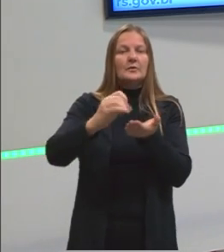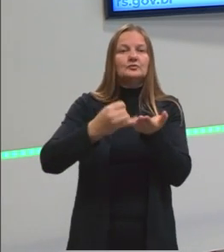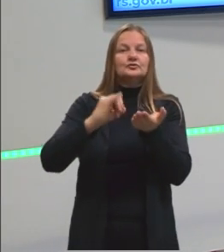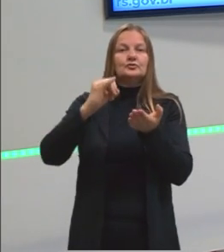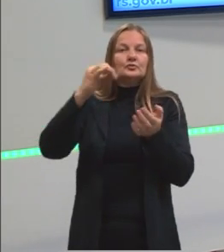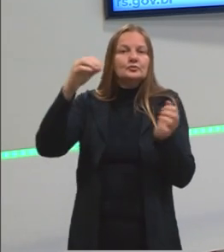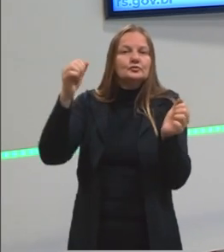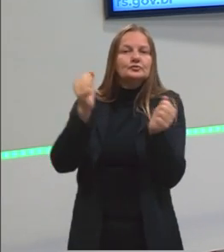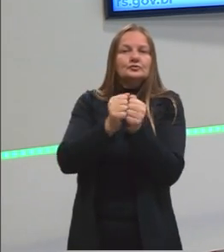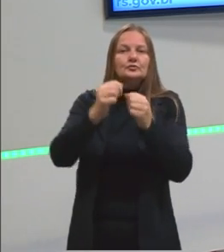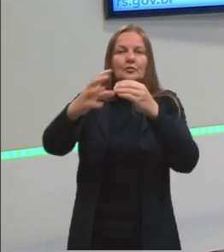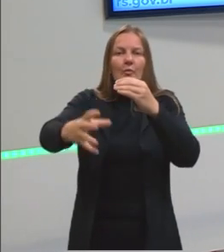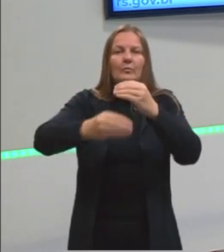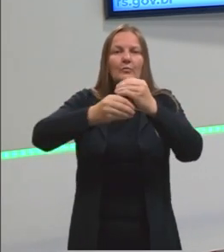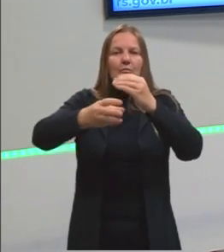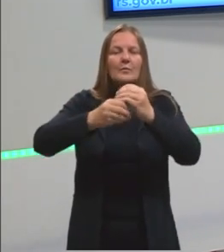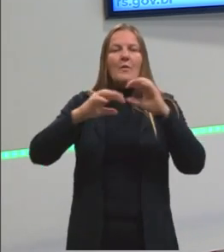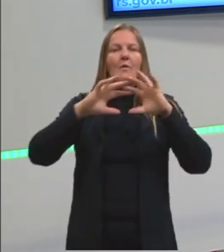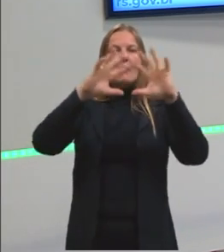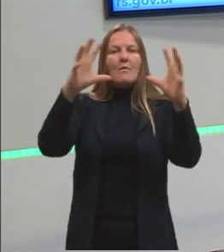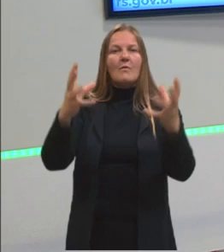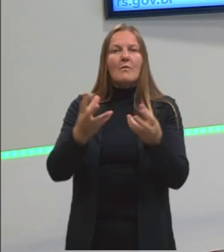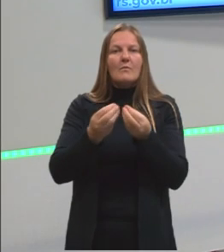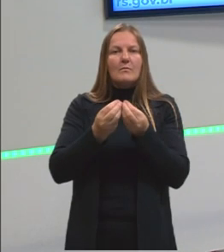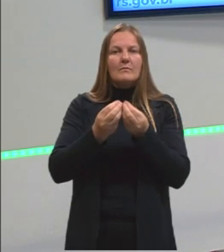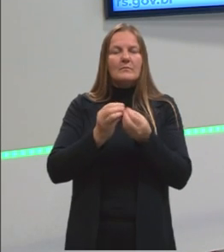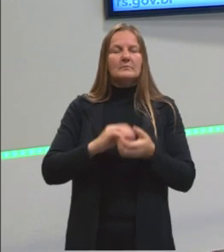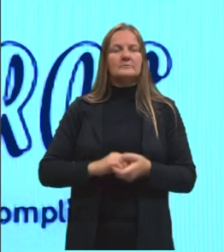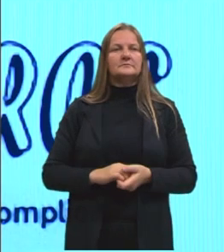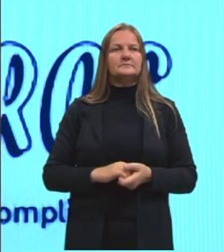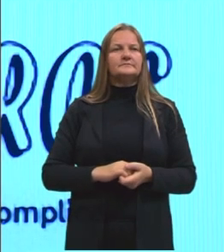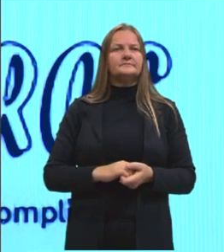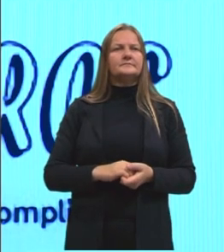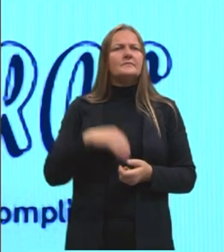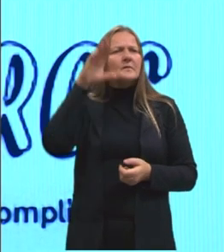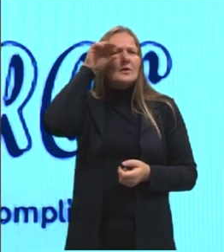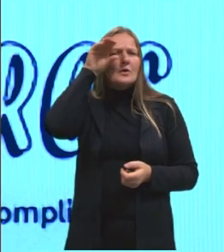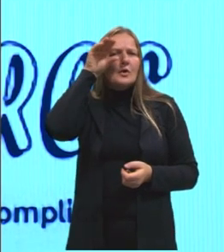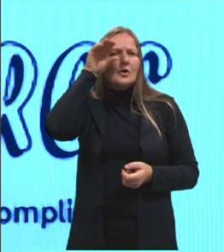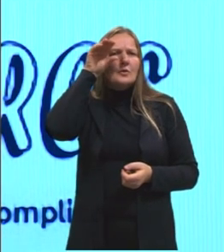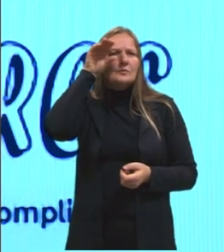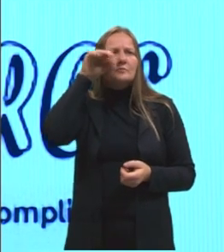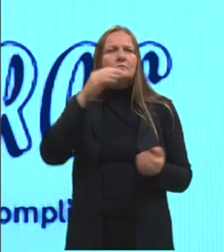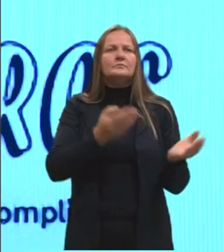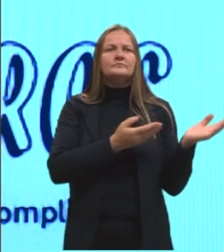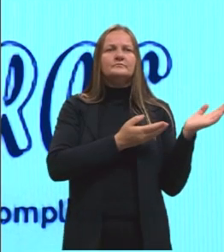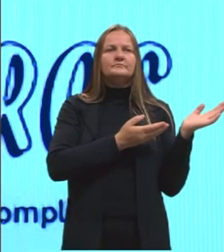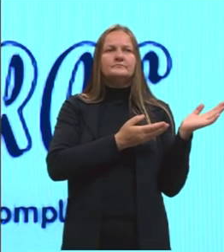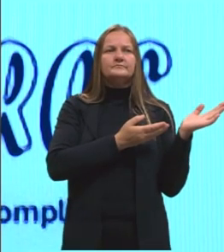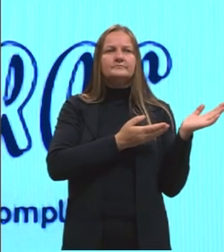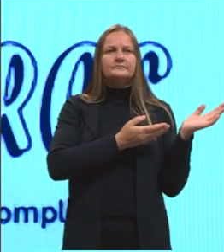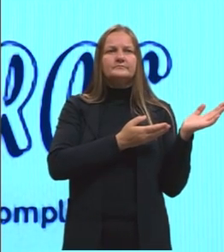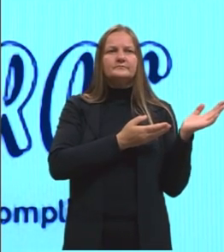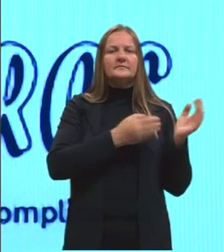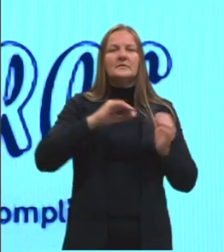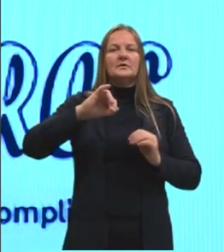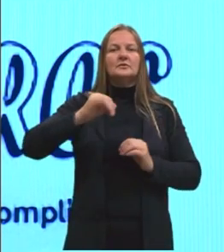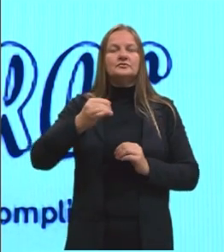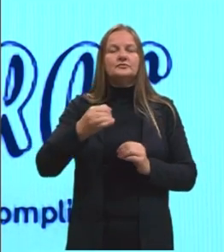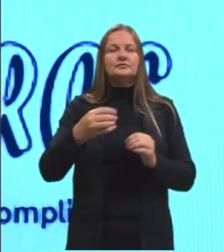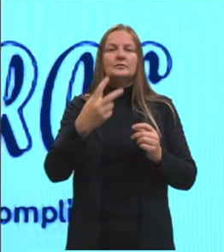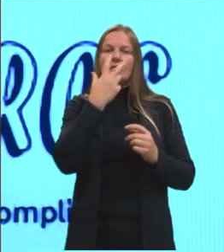total. Nós chamamos ele de montante, tá? Observem aqui na imagem ainda, nós temos que o juro é igual ao